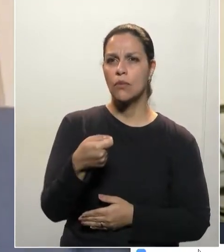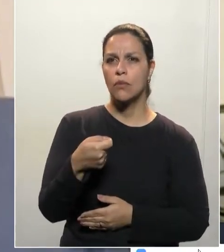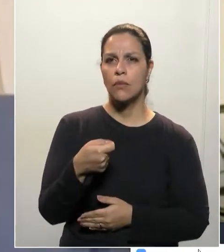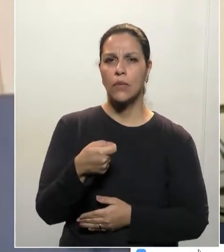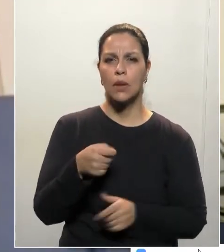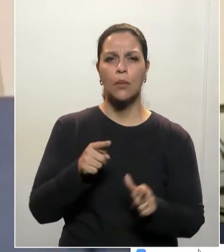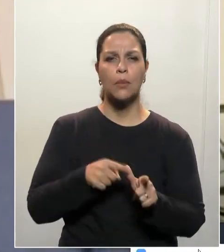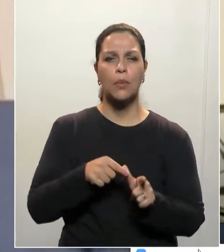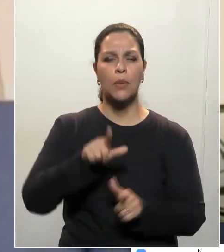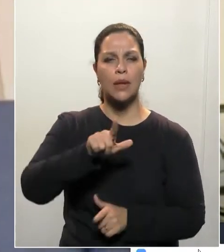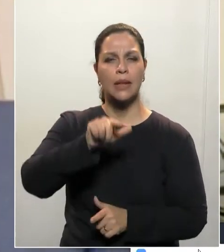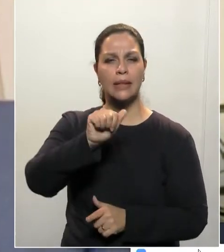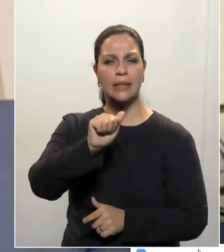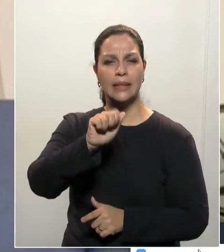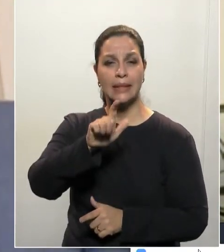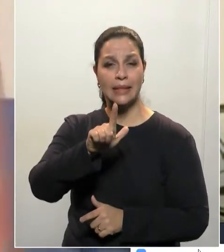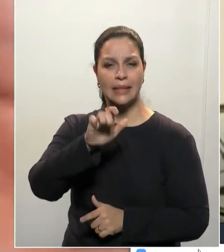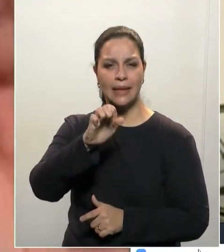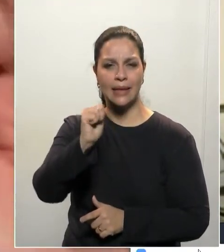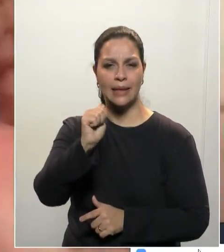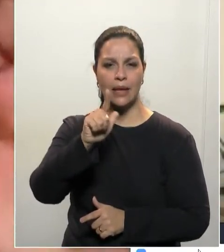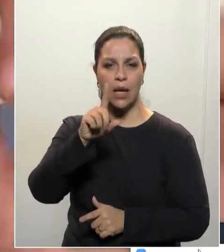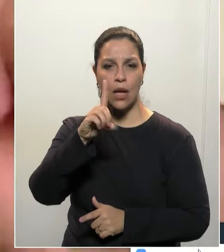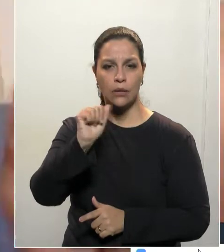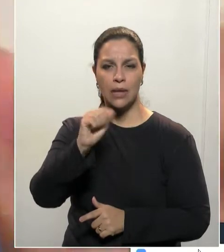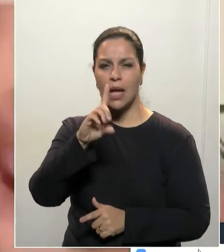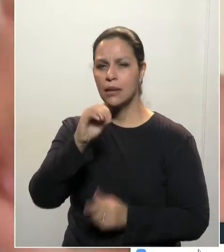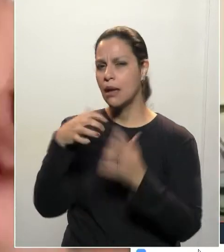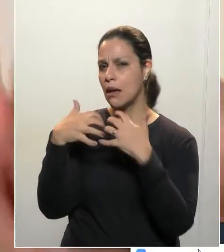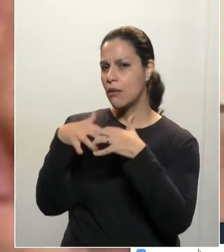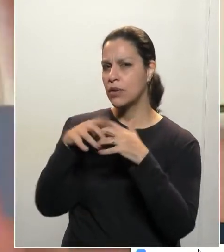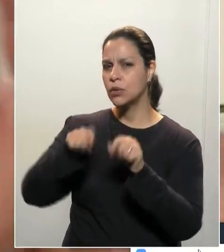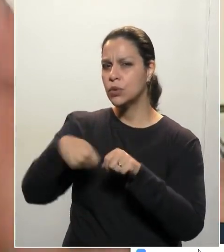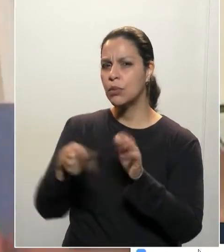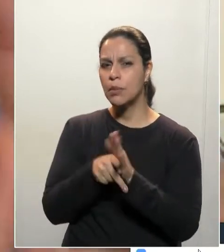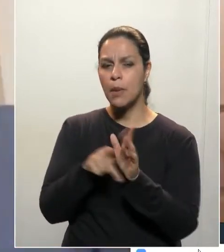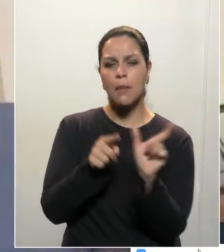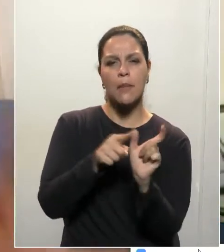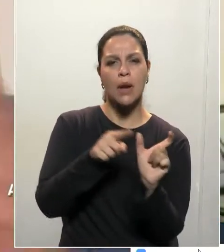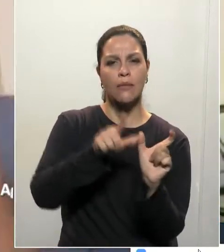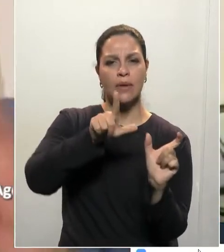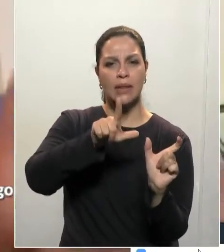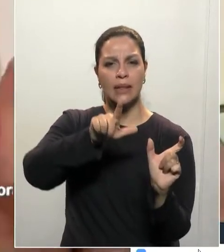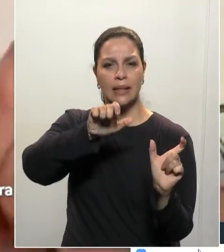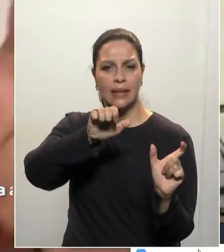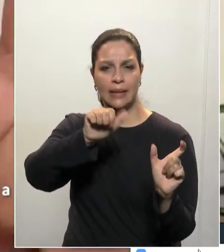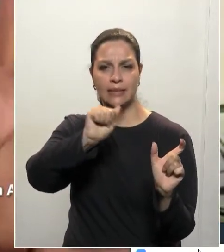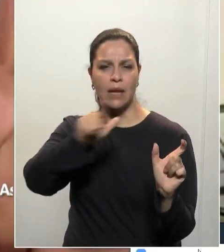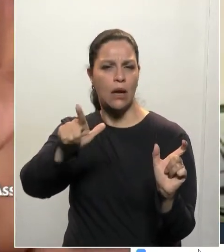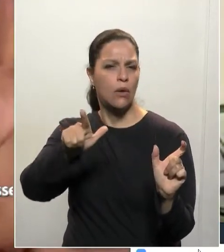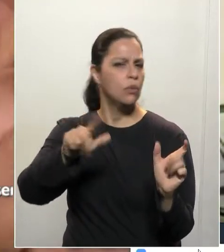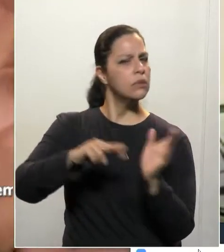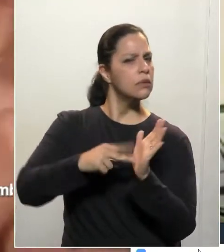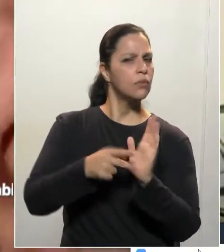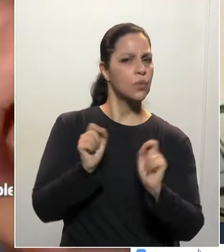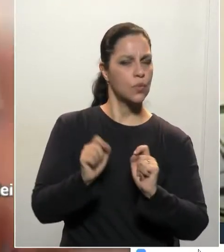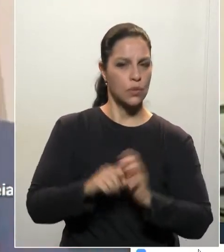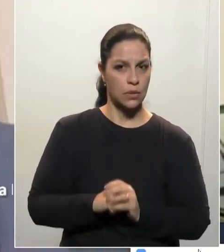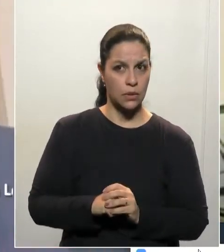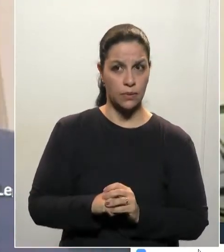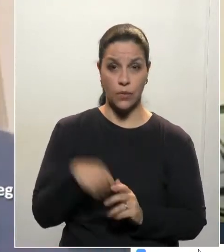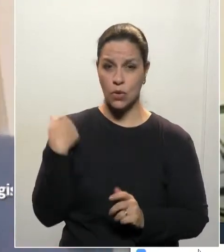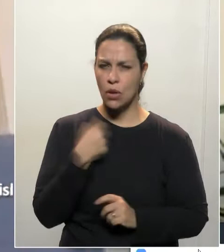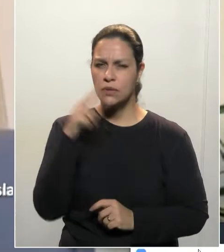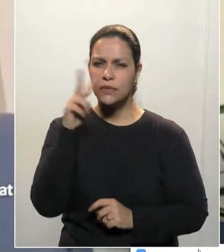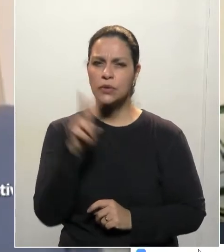lealdade. Apenas para uma reflexão do que se trata a palavra ser leal. Se não